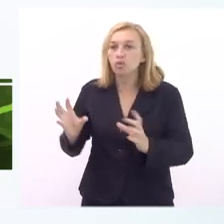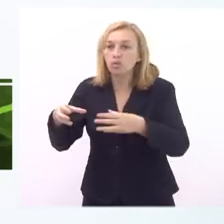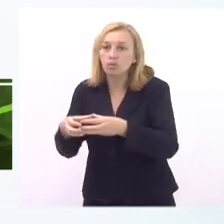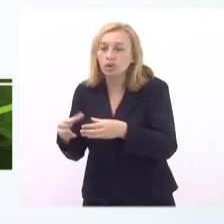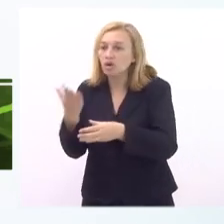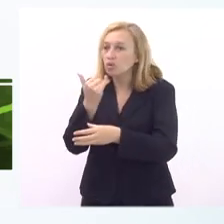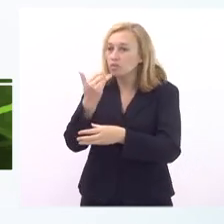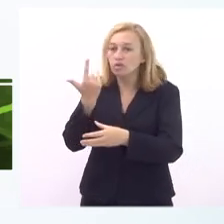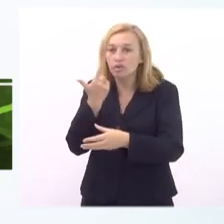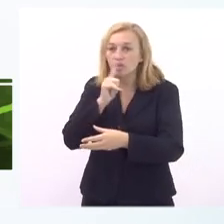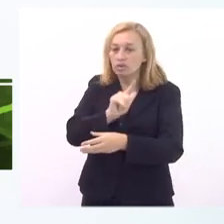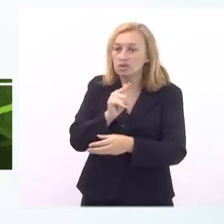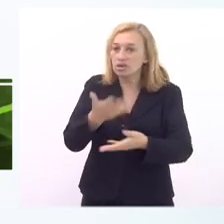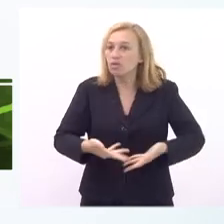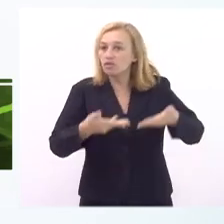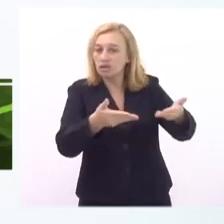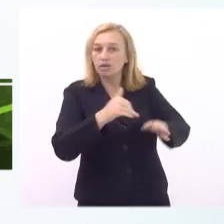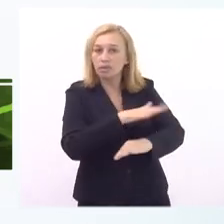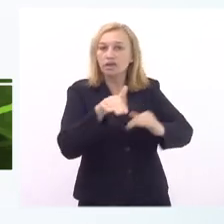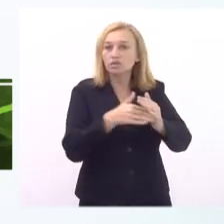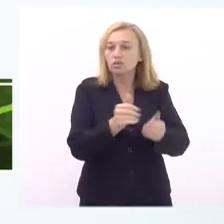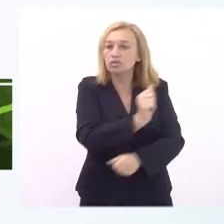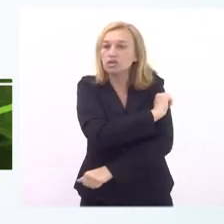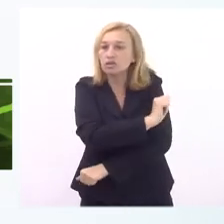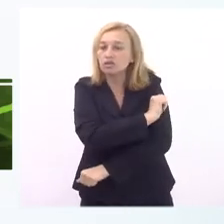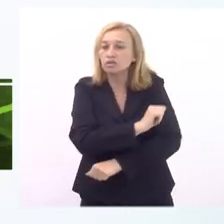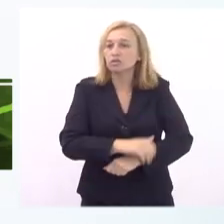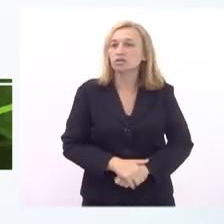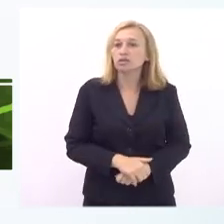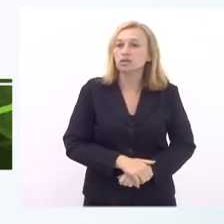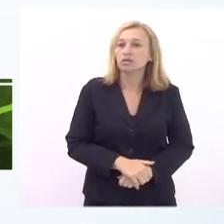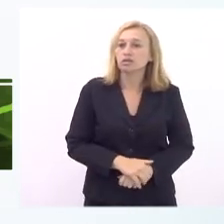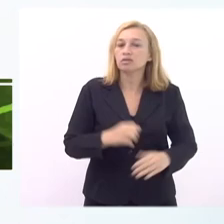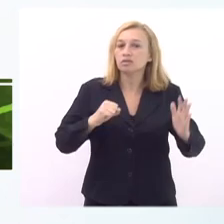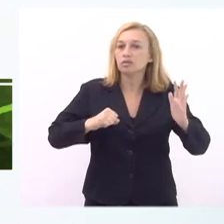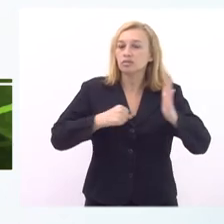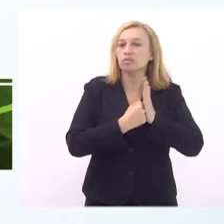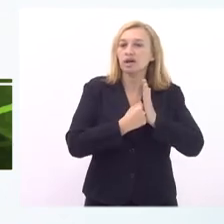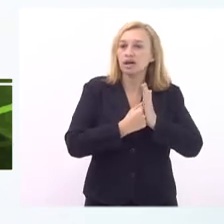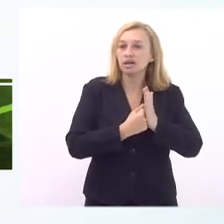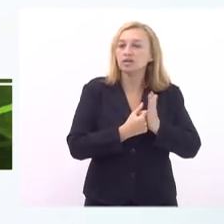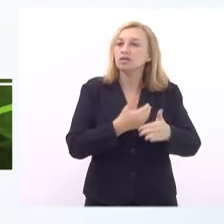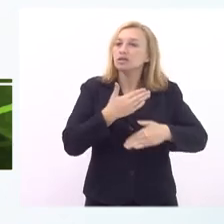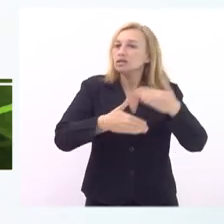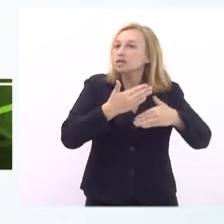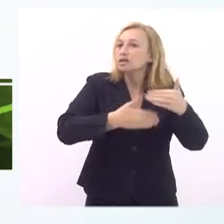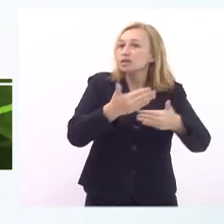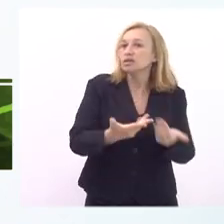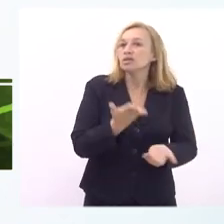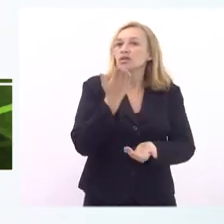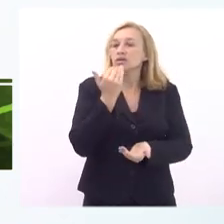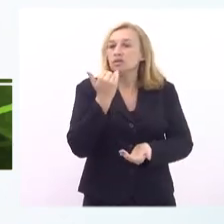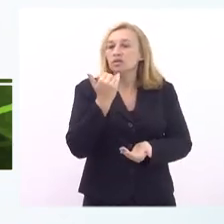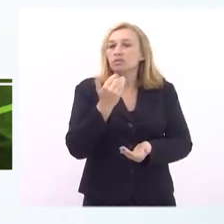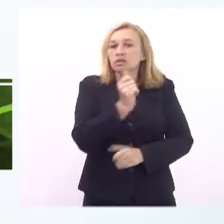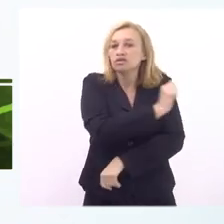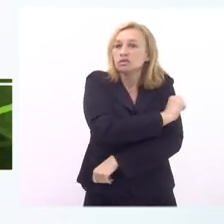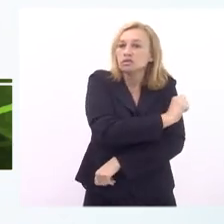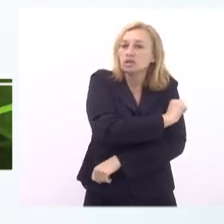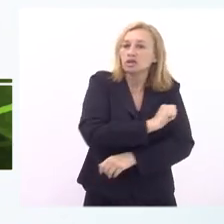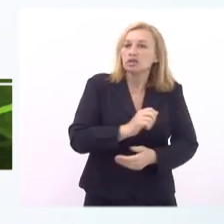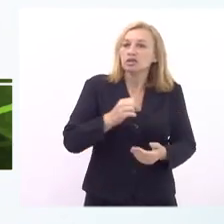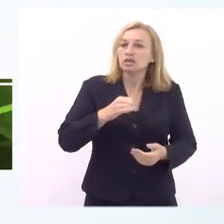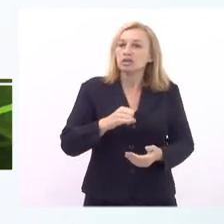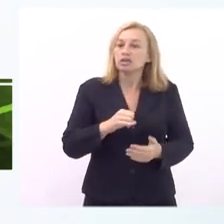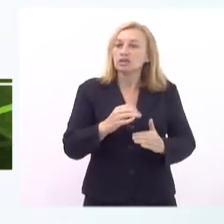conseguir ofertar para todos os estudantes e isso impacta esse processo de alimentação dos estudantes seu